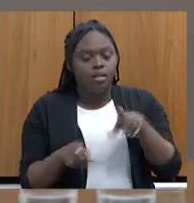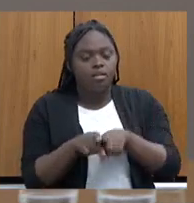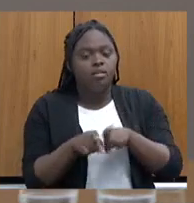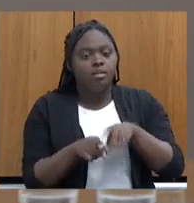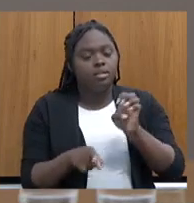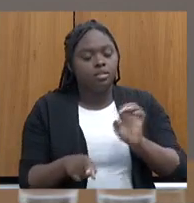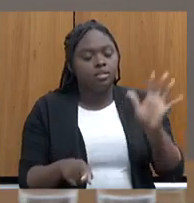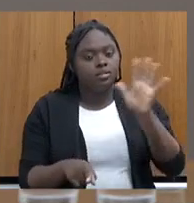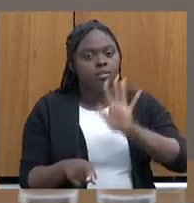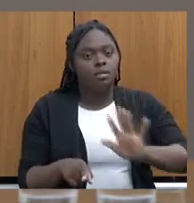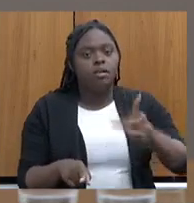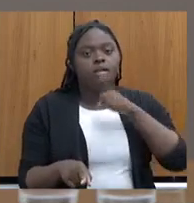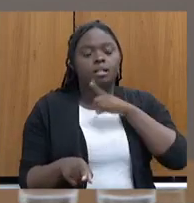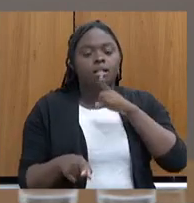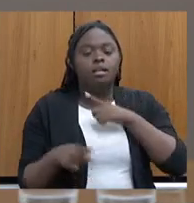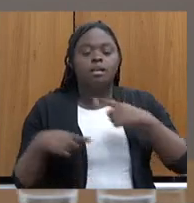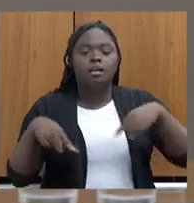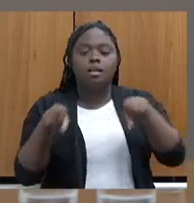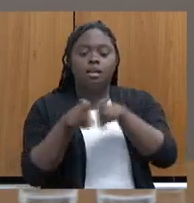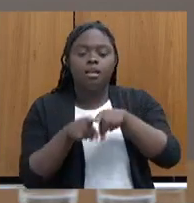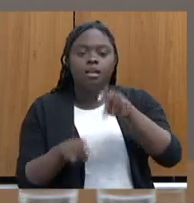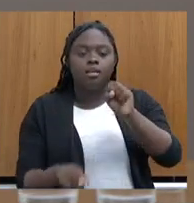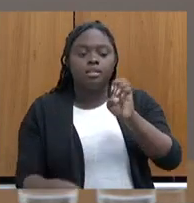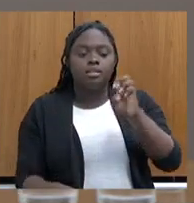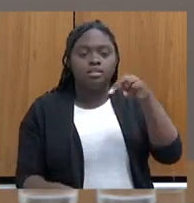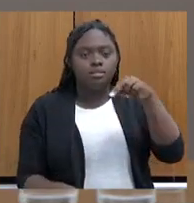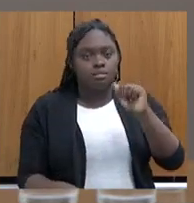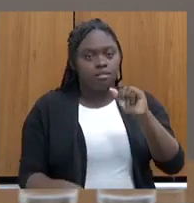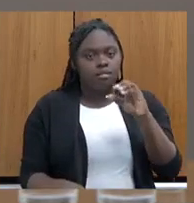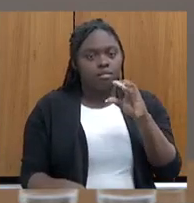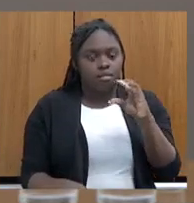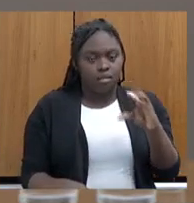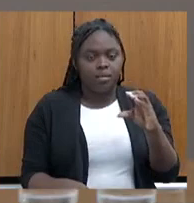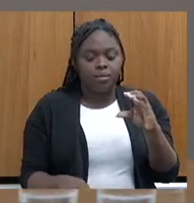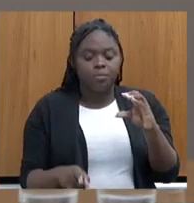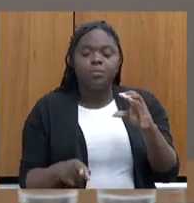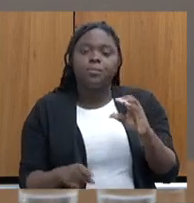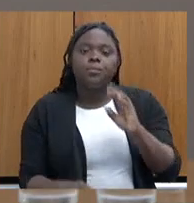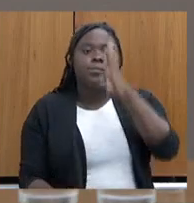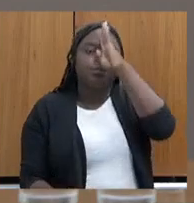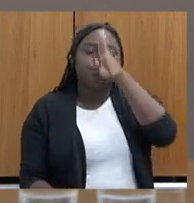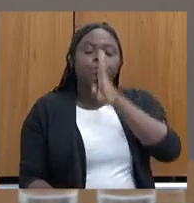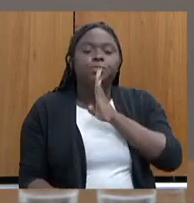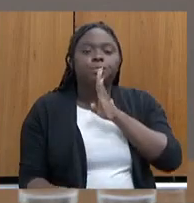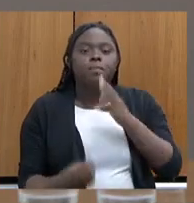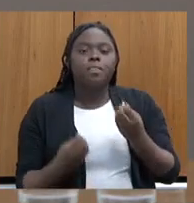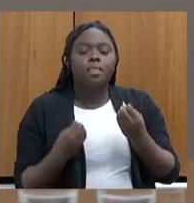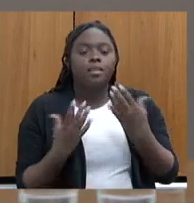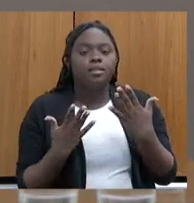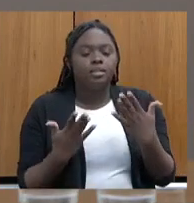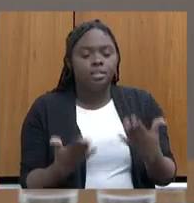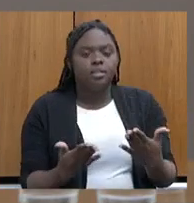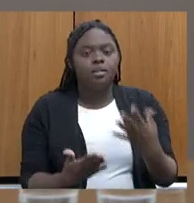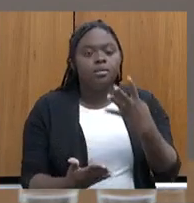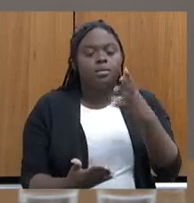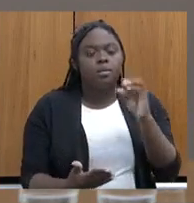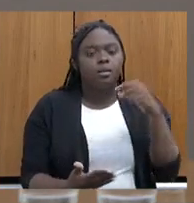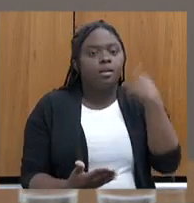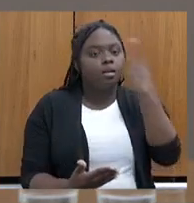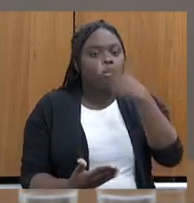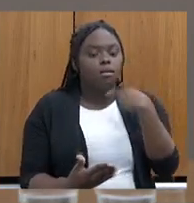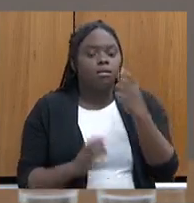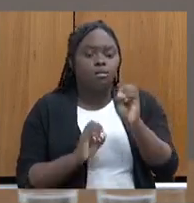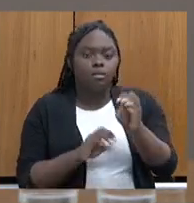Temos uma parceria com o Senac Gratuidade, que ofereceram 675,040 horas em curso de qualificação profissional.